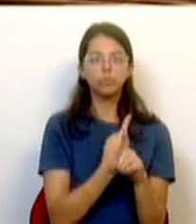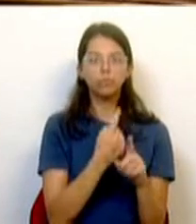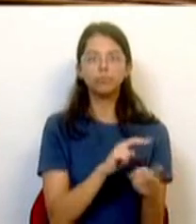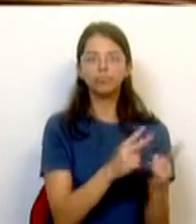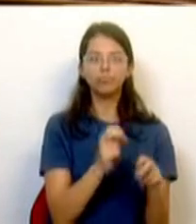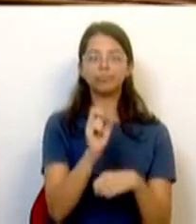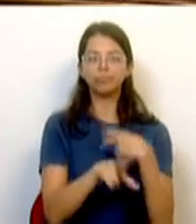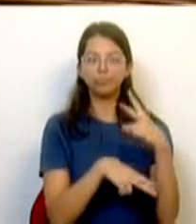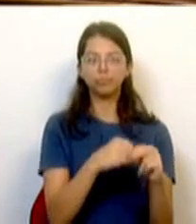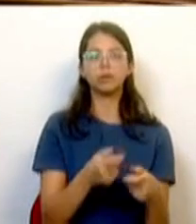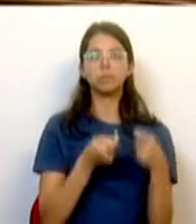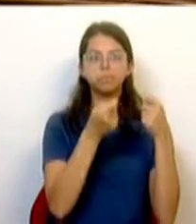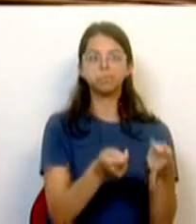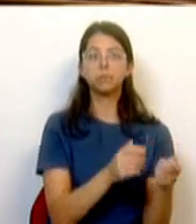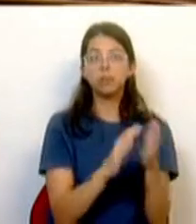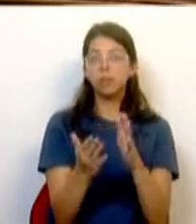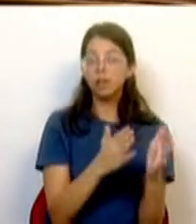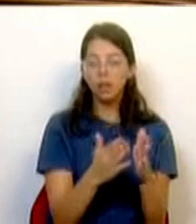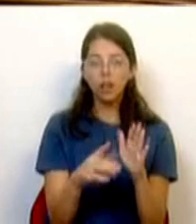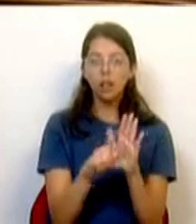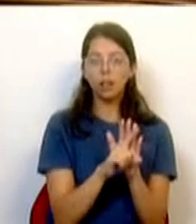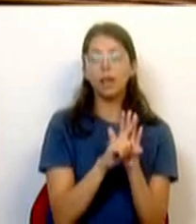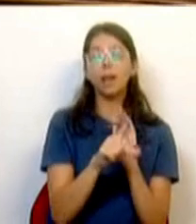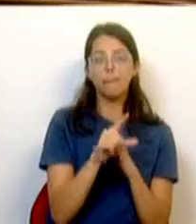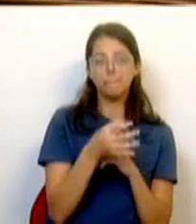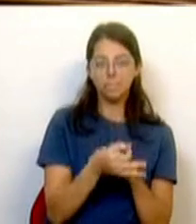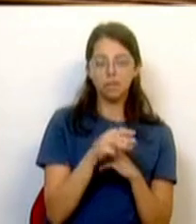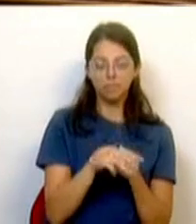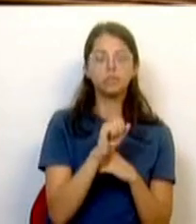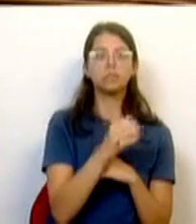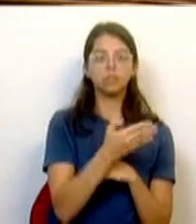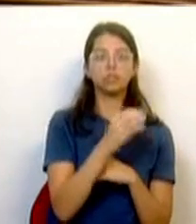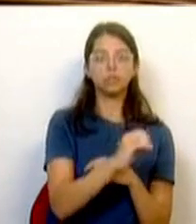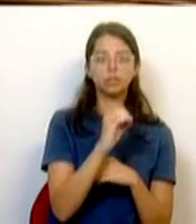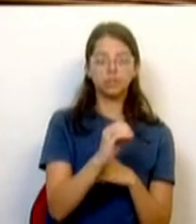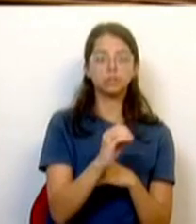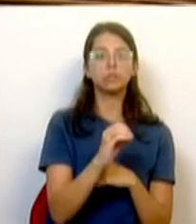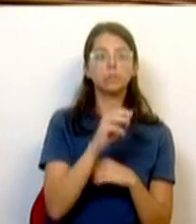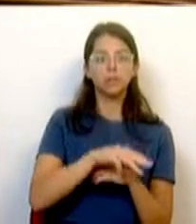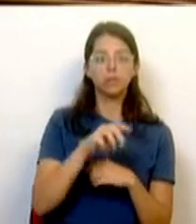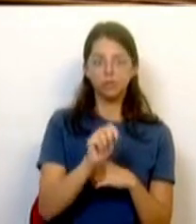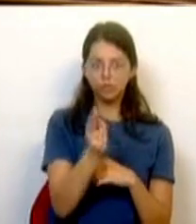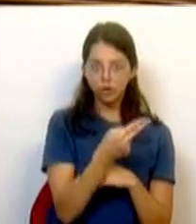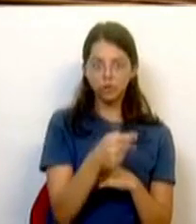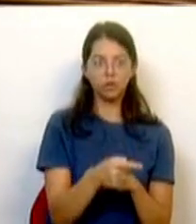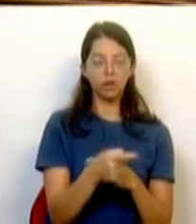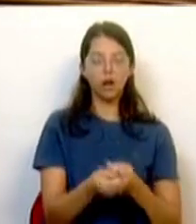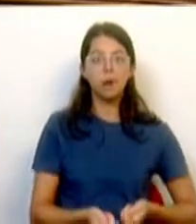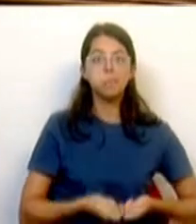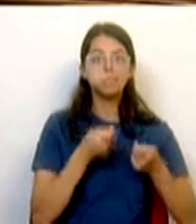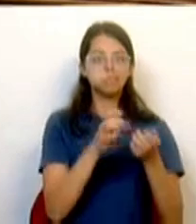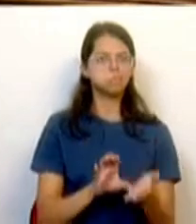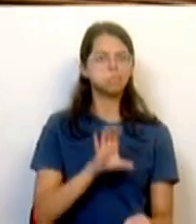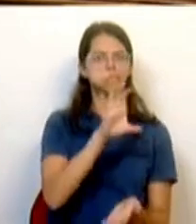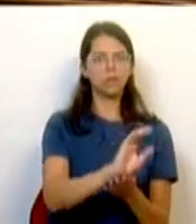operacionalidade com um investimento estimado na lei de programação de 607 milhões de euros. É ou não é o maior volume de